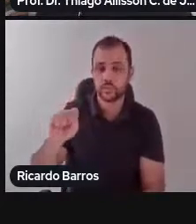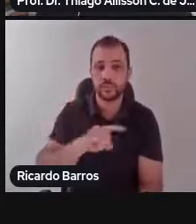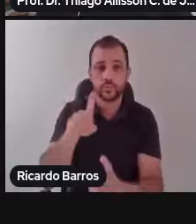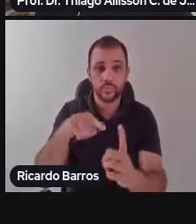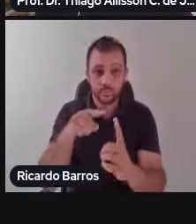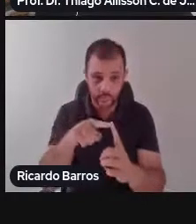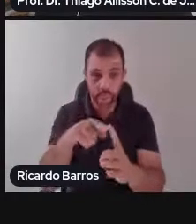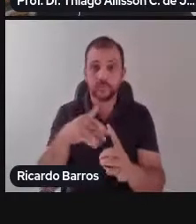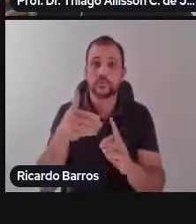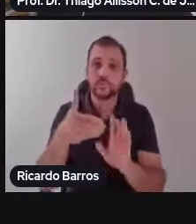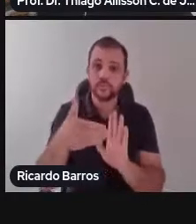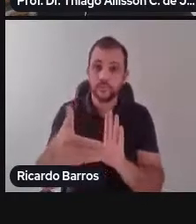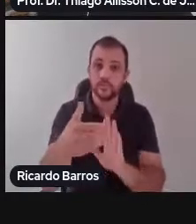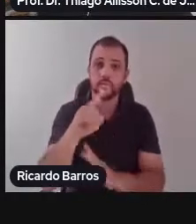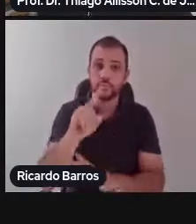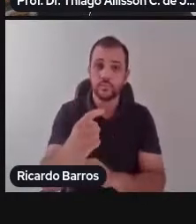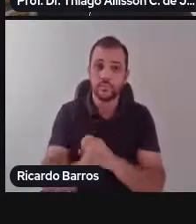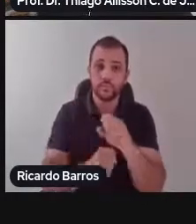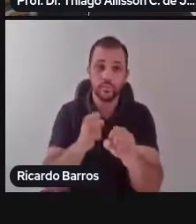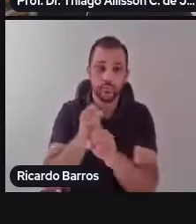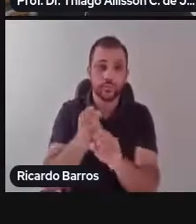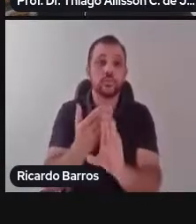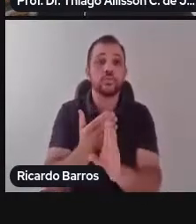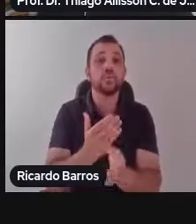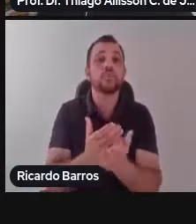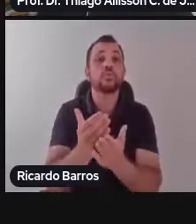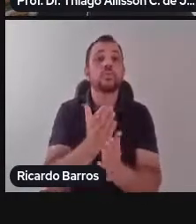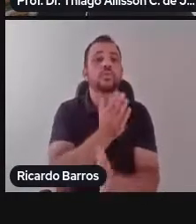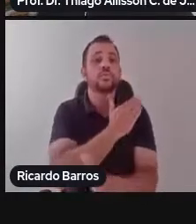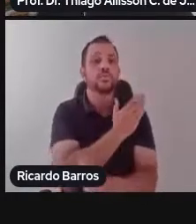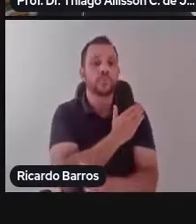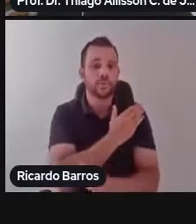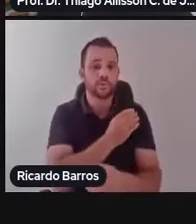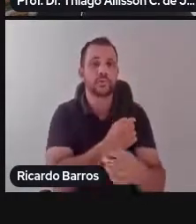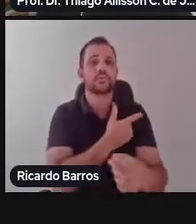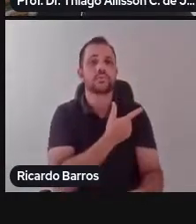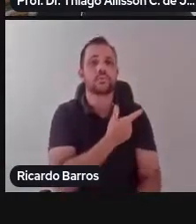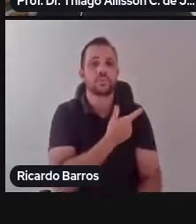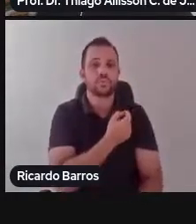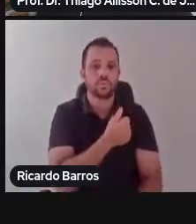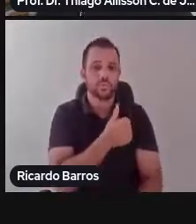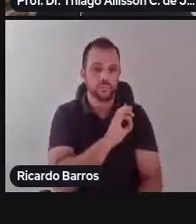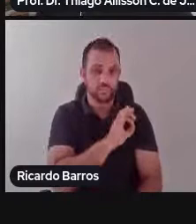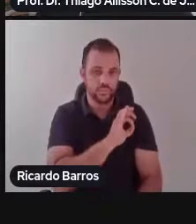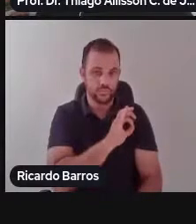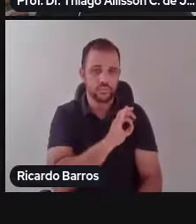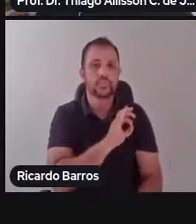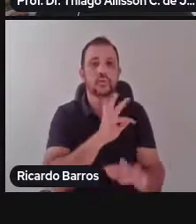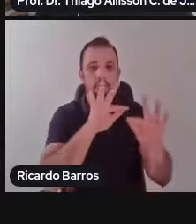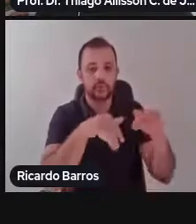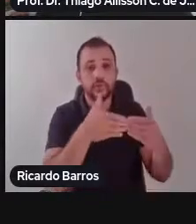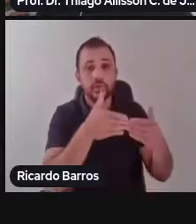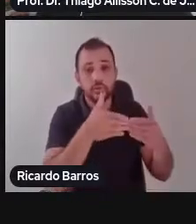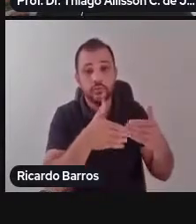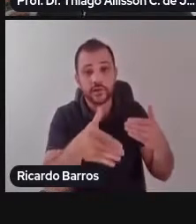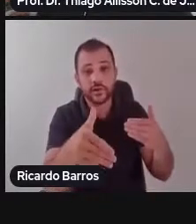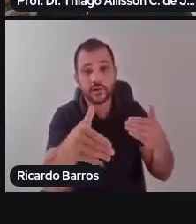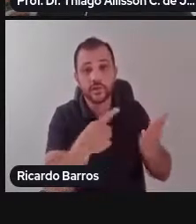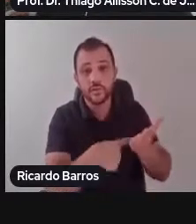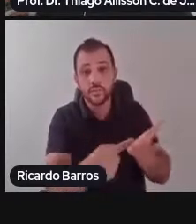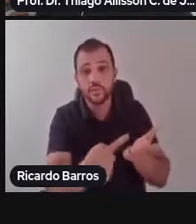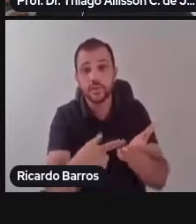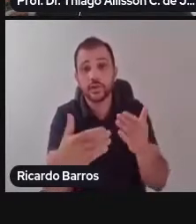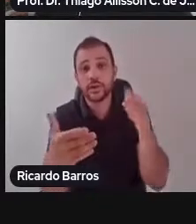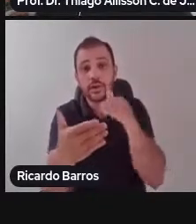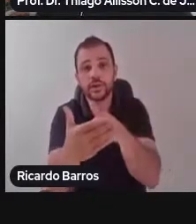foram estabelecidas ao final da década passada, para que fossem, pois, atingidas até 2030. Já estamos,